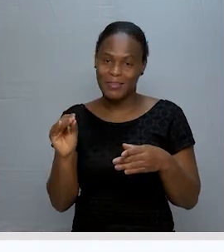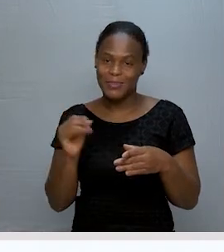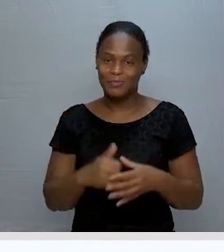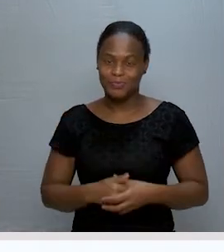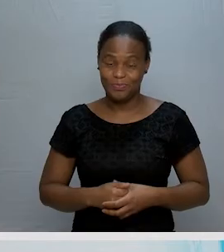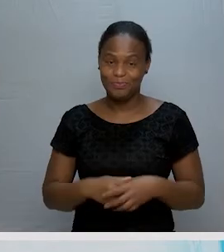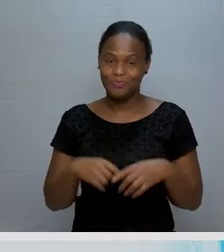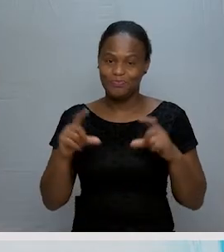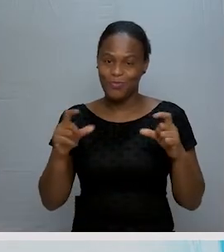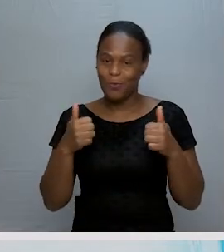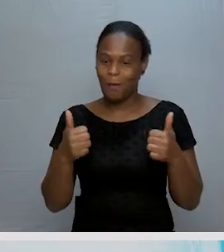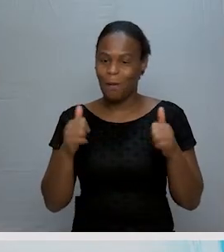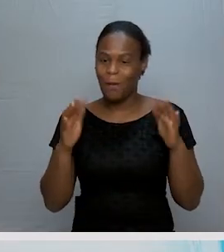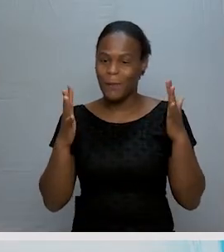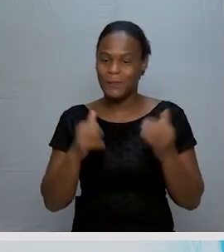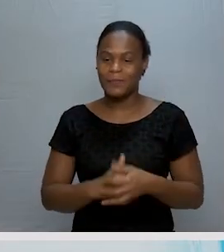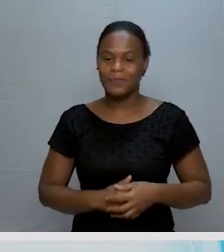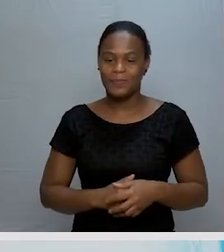e 10. Muito bem.